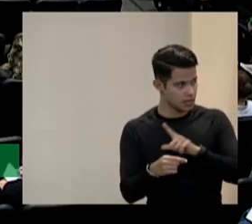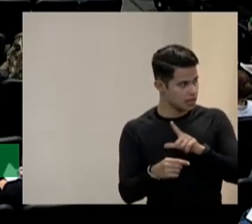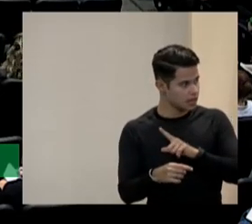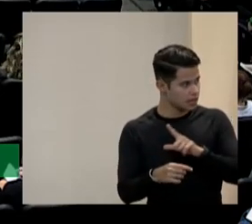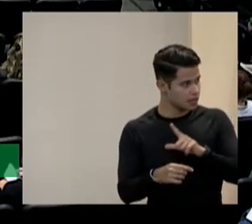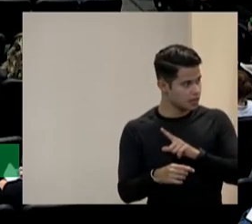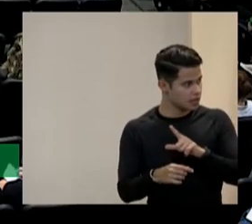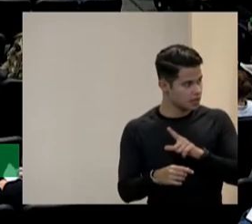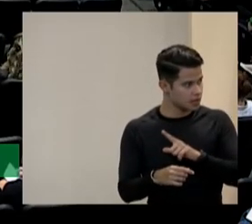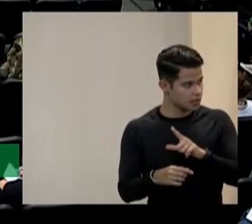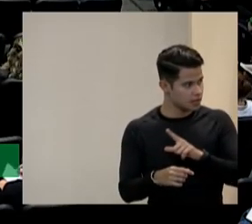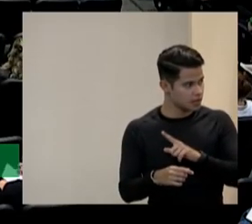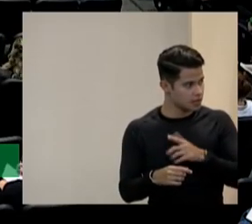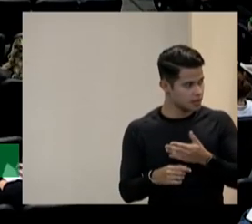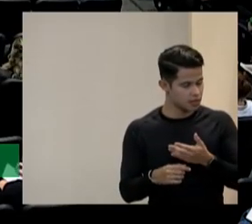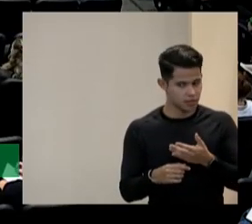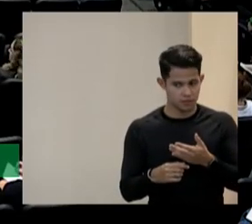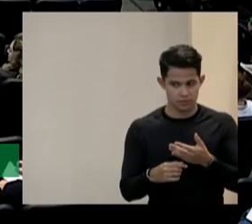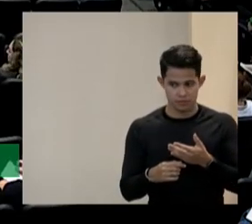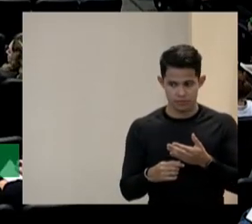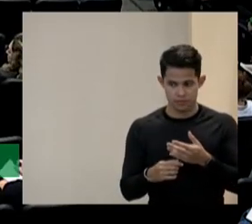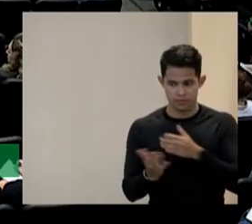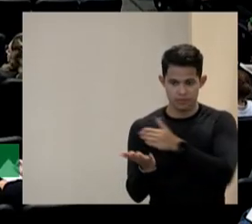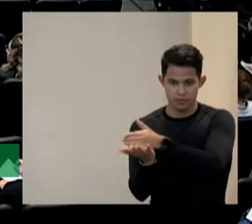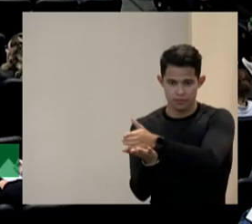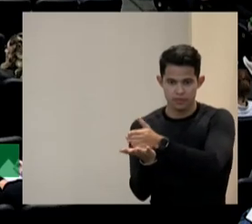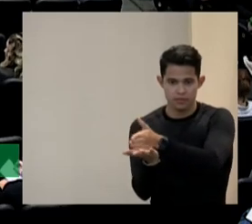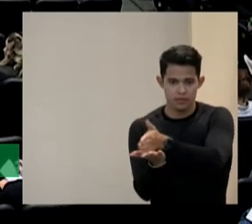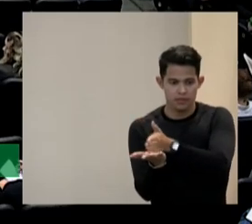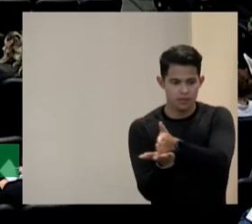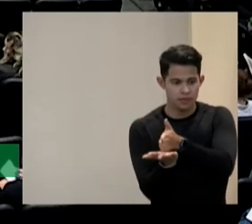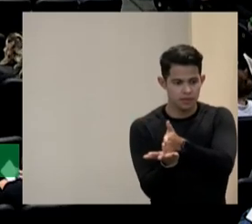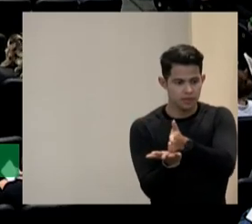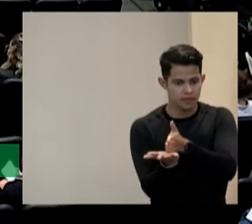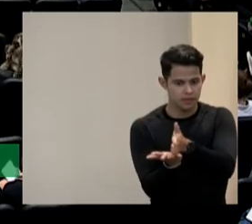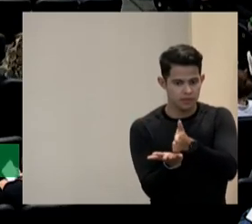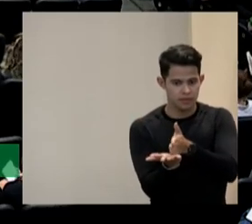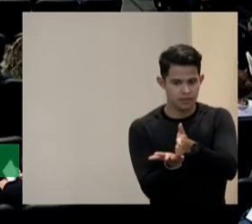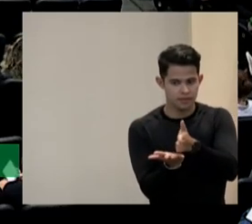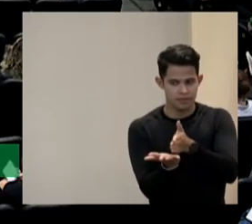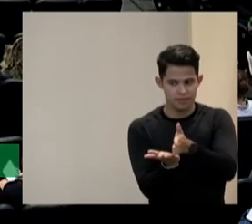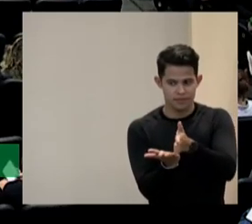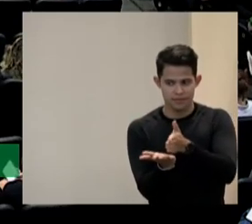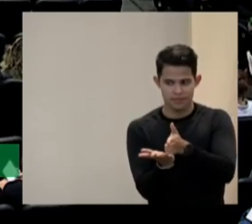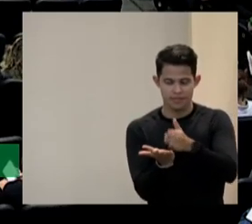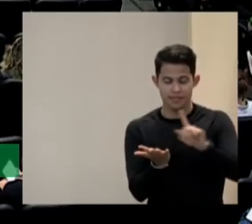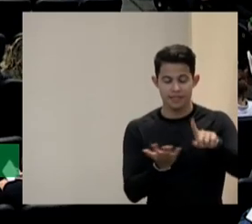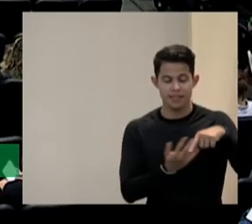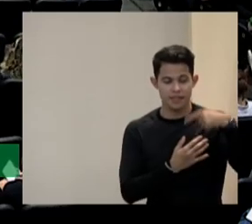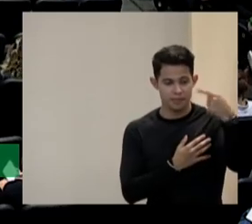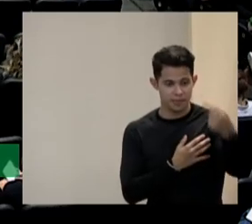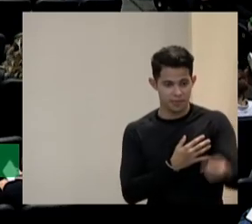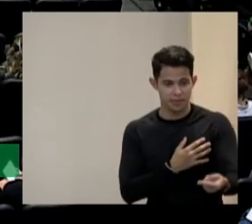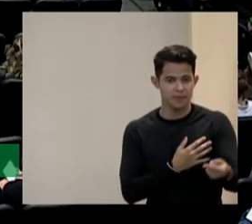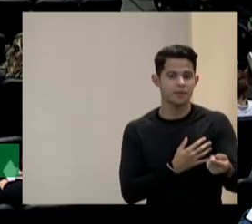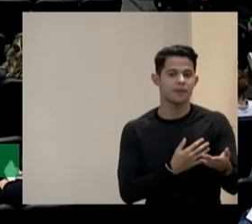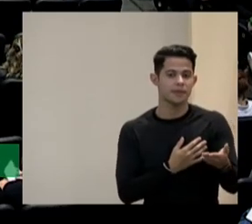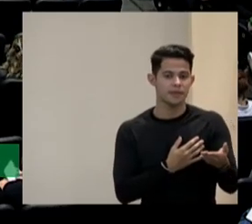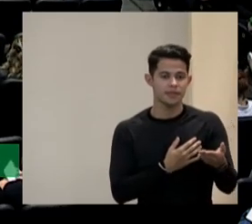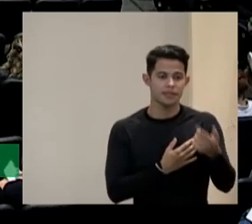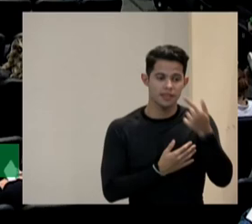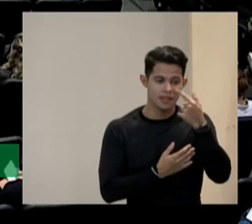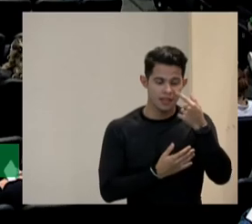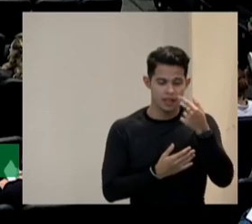concretas os PCN que se materializan concretizan depois na base comum